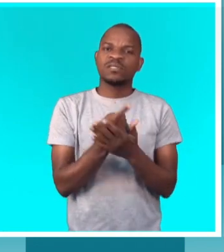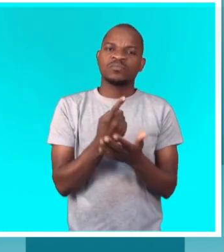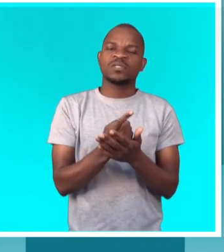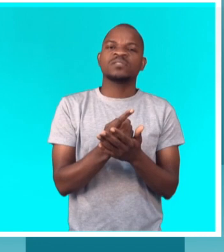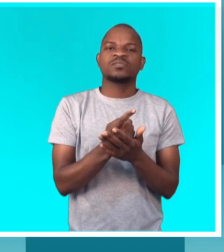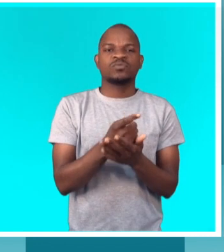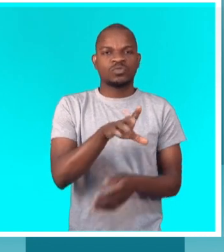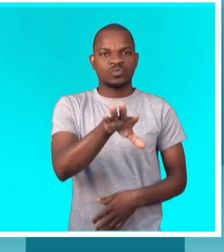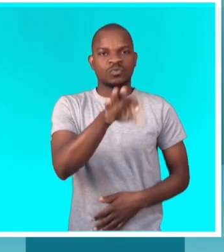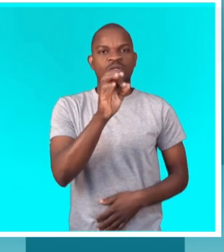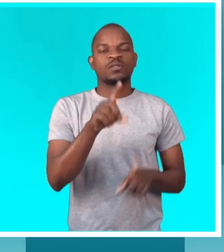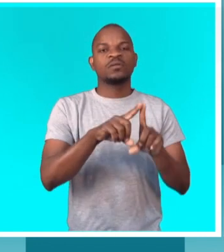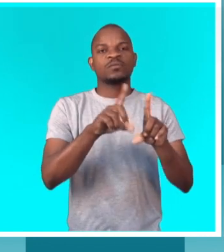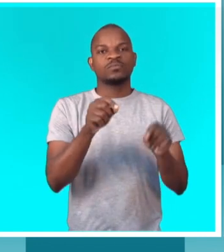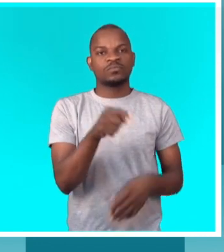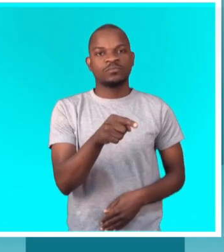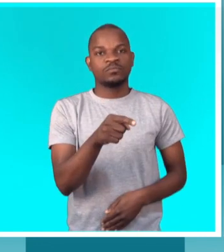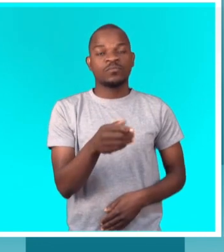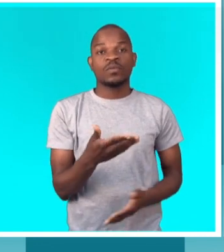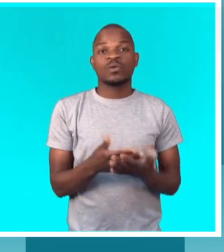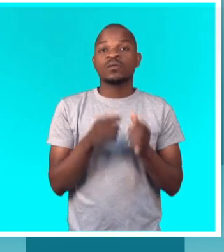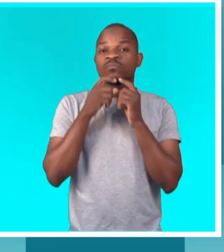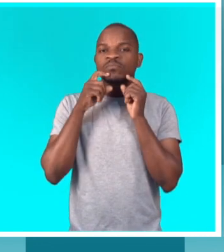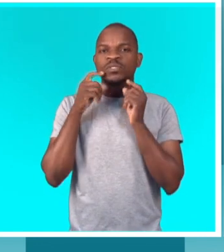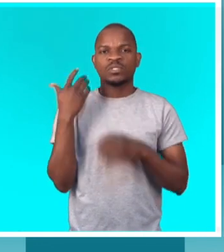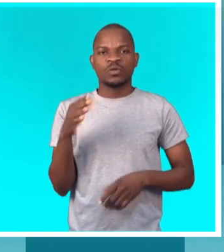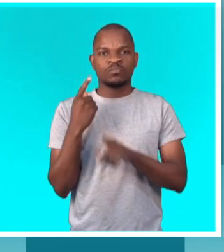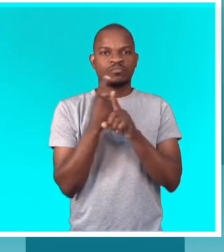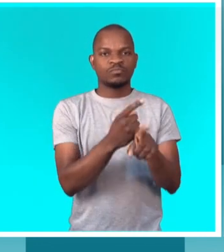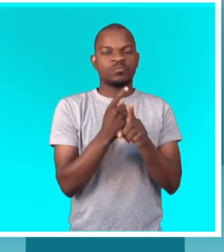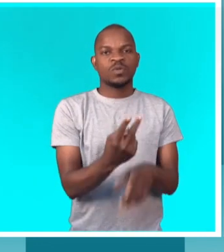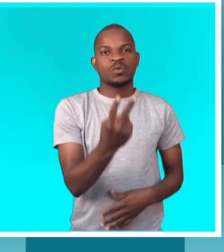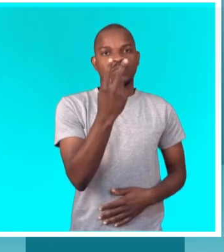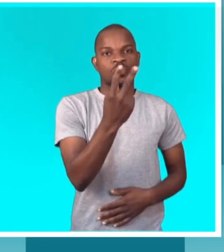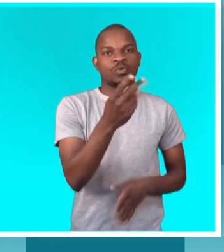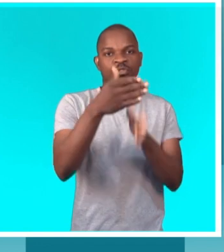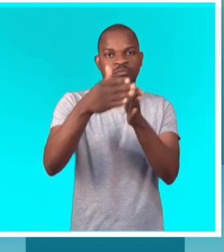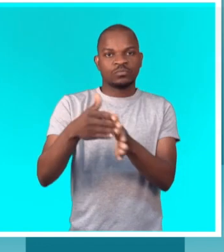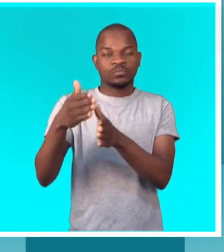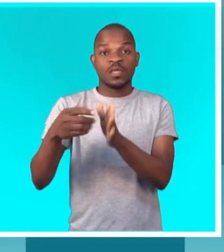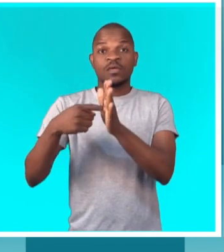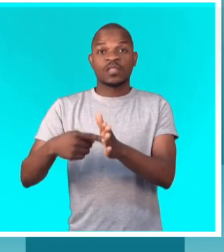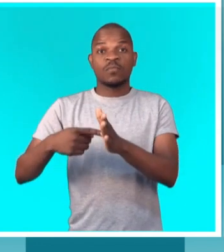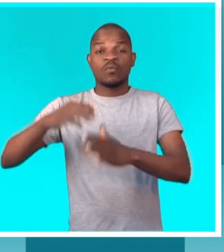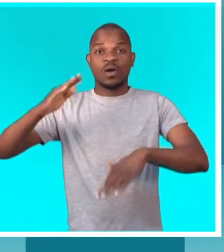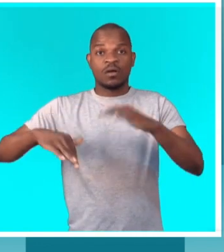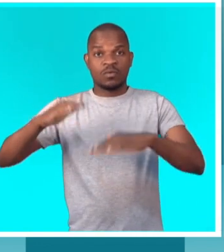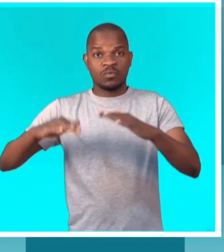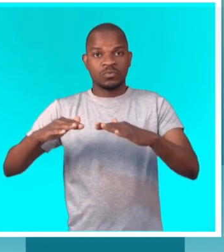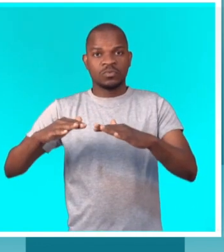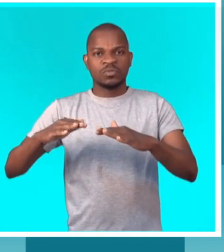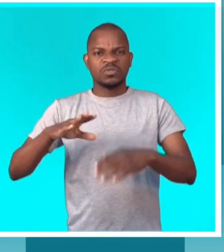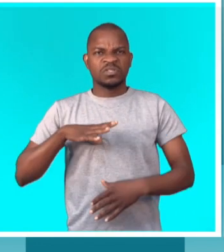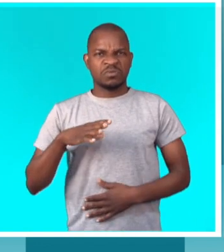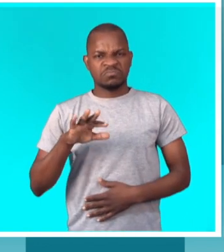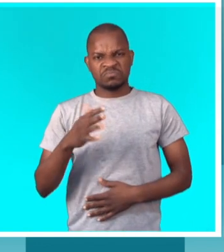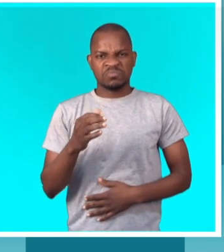a apostarem nesta modalidade. Moçambique é que conseguiu participar com 12 atletas. A maior parte dos países, os nossos vizinhos angolanos,